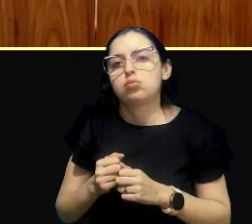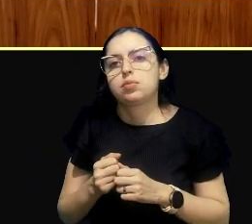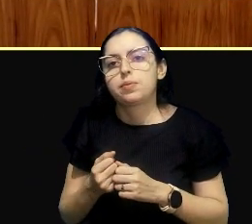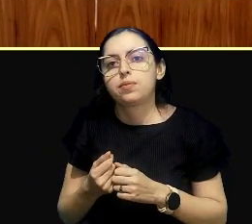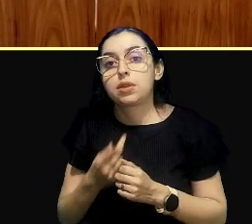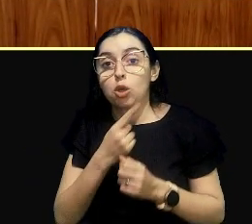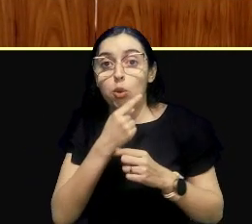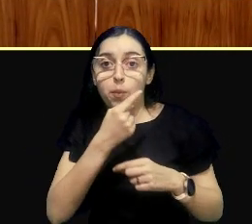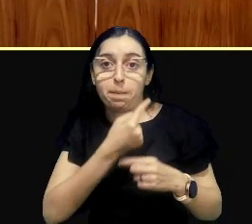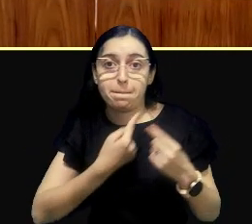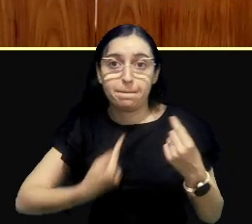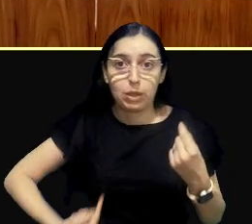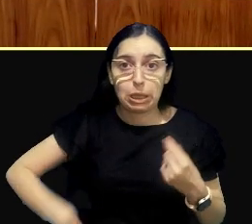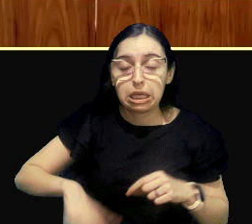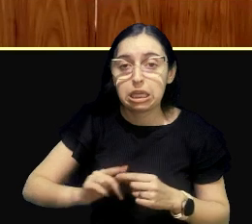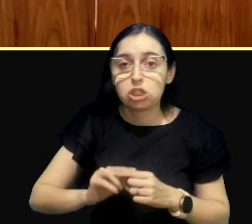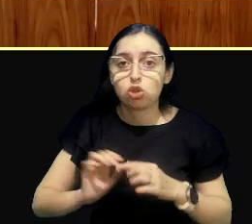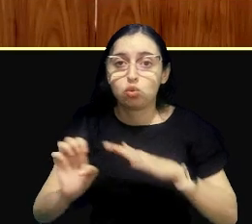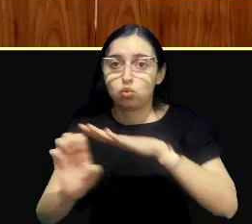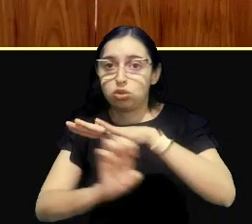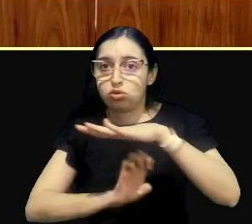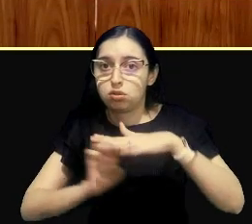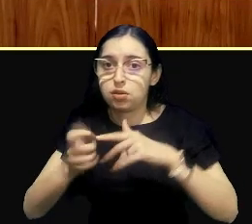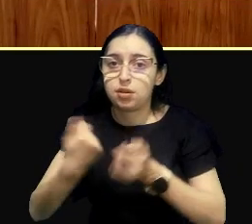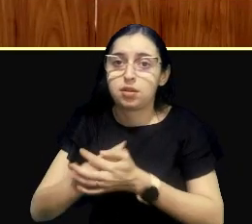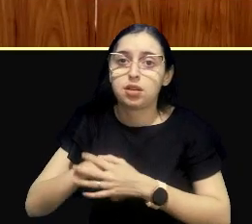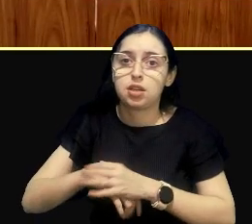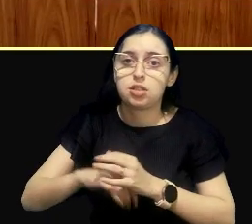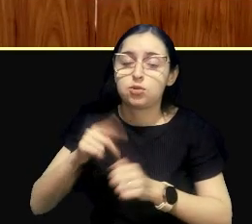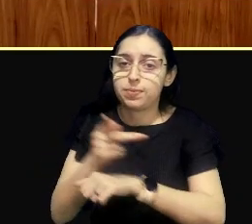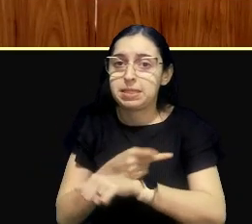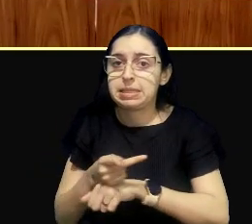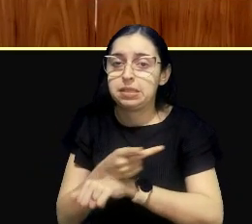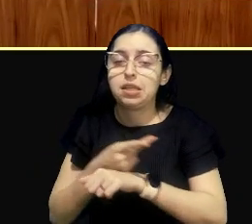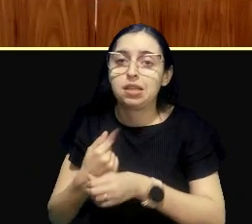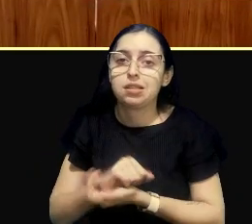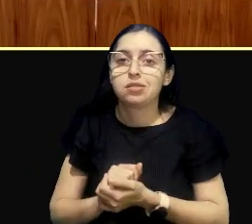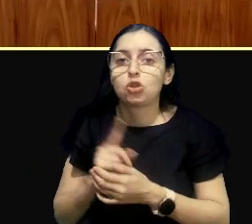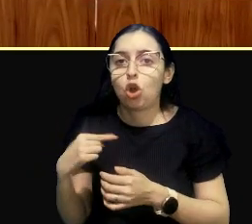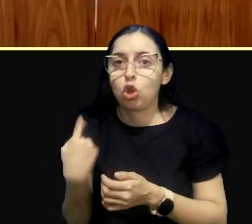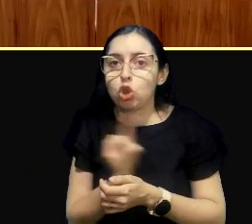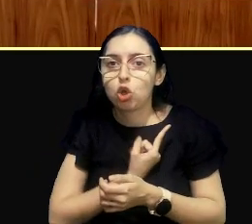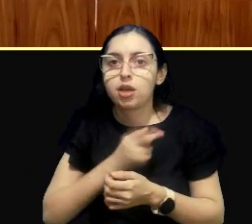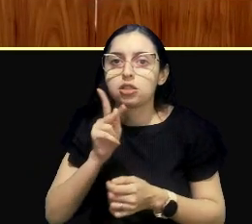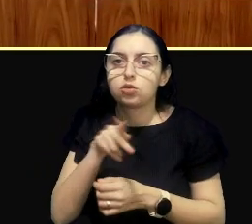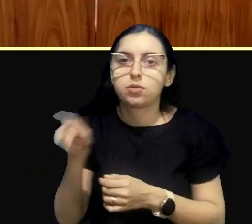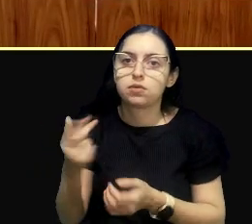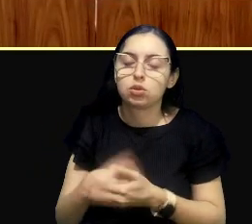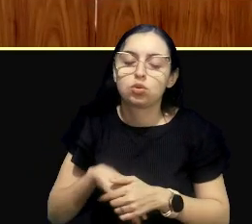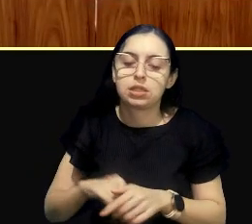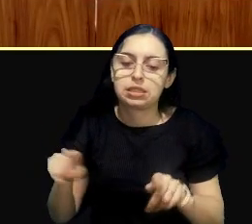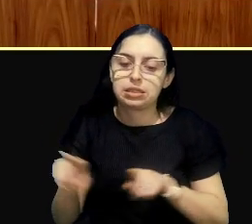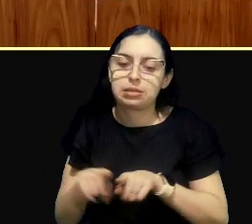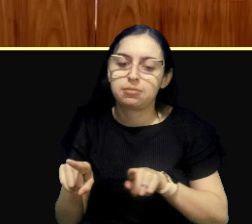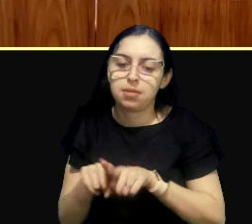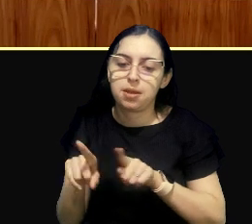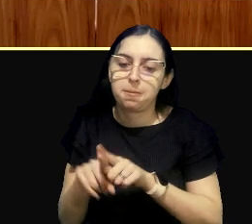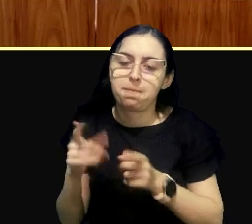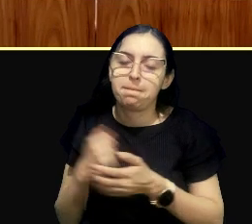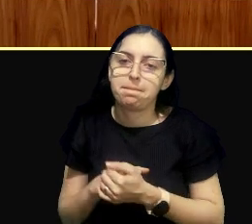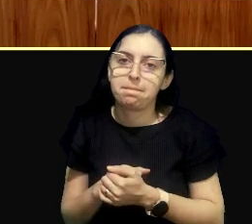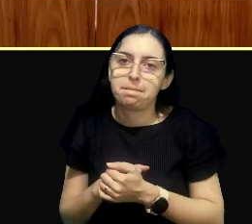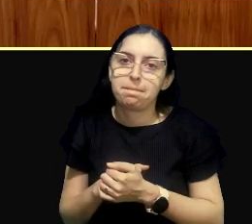políticos, institucionais, de pesquisa. Nós, como professores, né, que